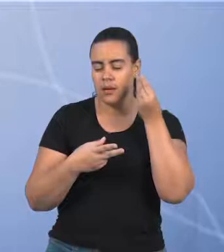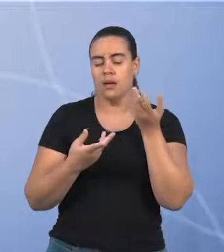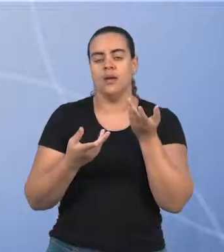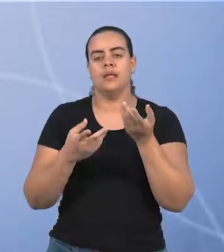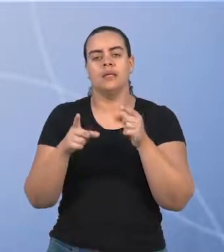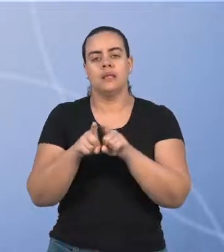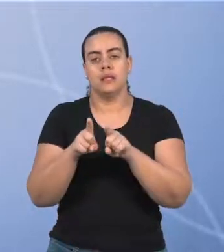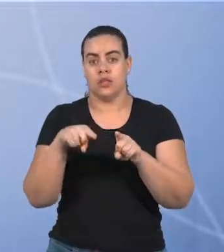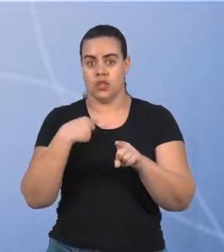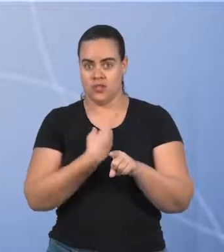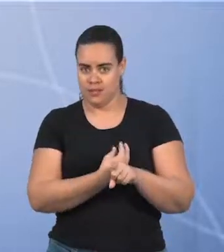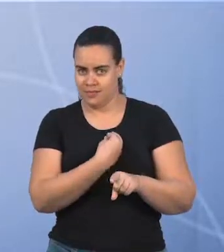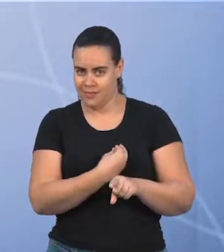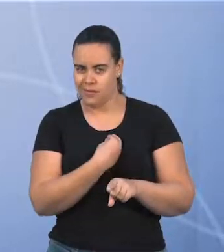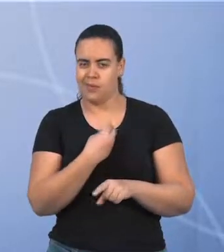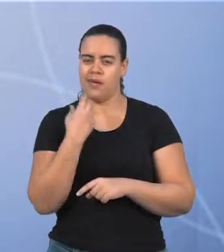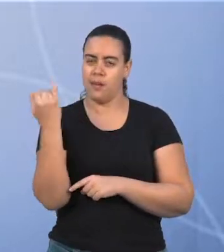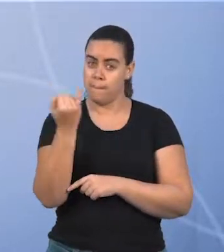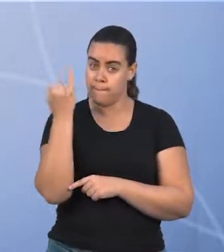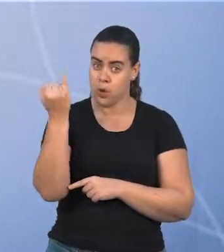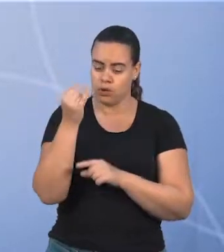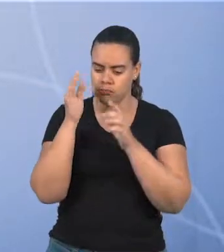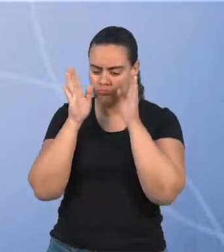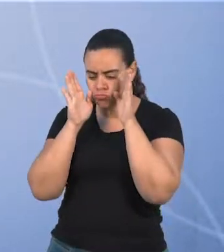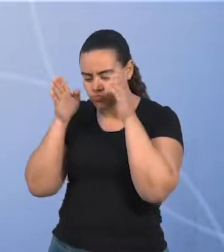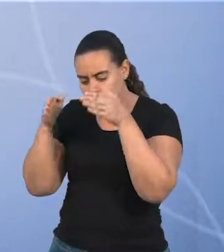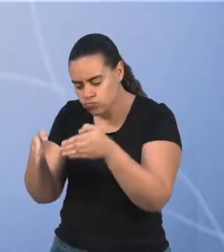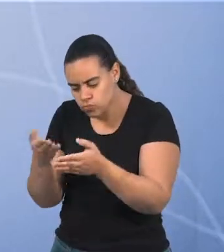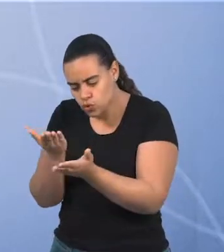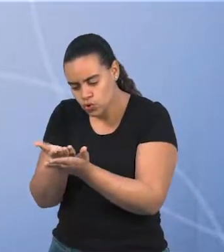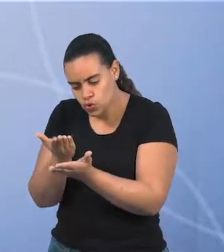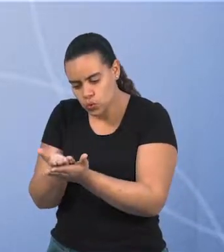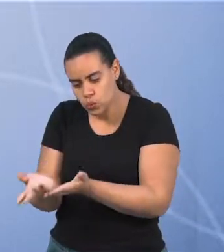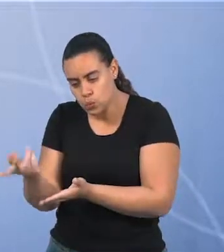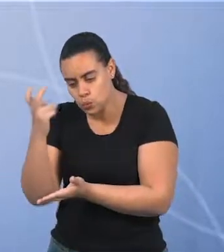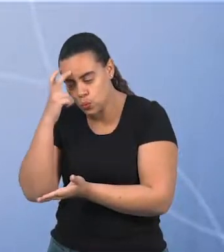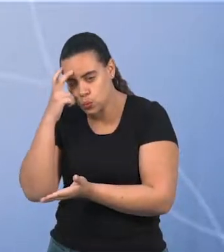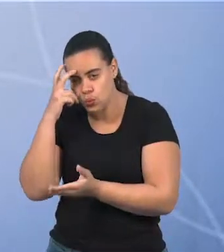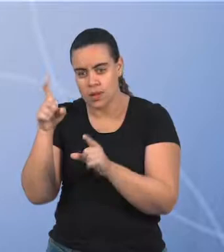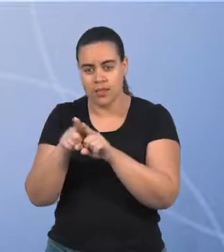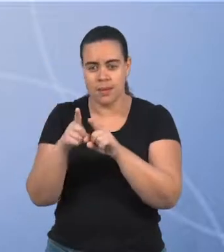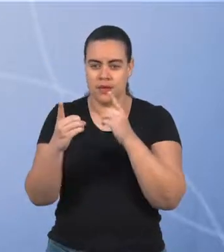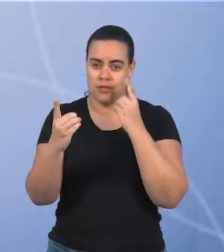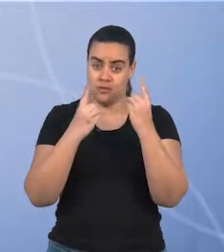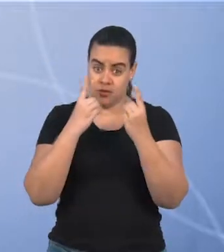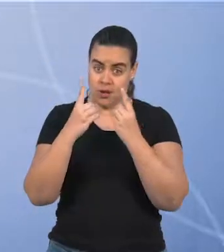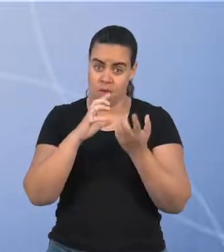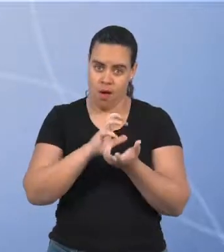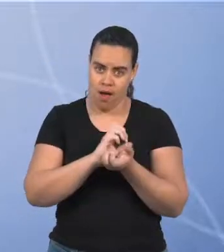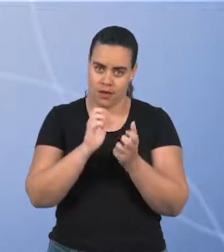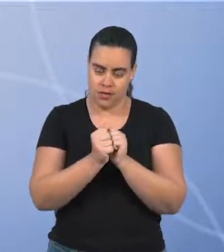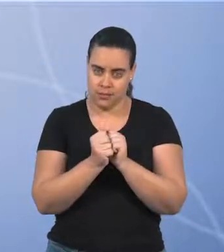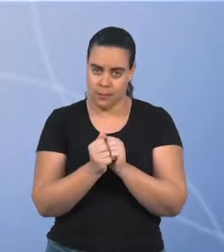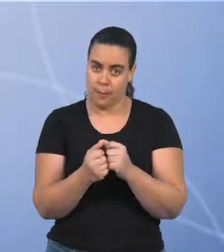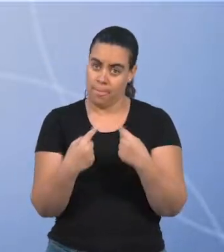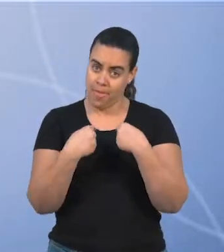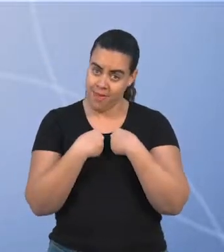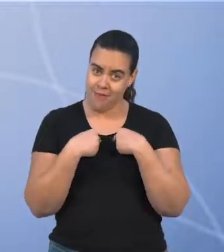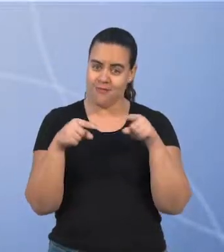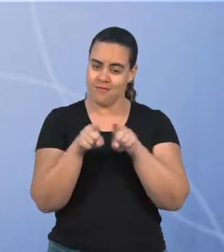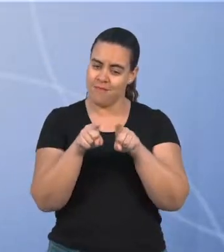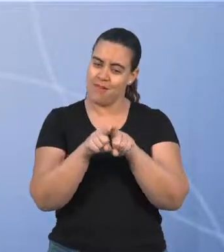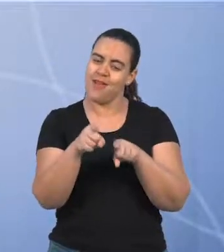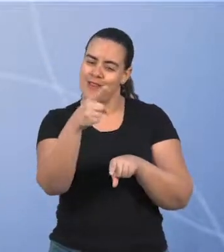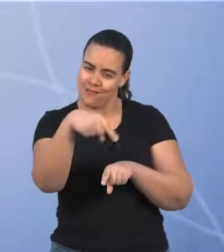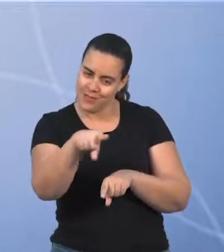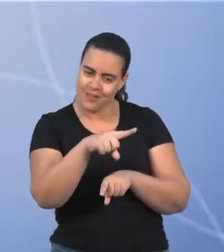vivenciamos na vida, é importante a gente se debruçar nesse estudo da cultura e no diálogo com a arte. No meu caso, e arrisco dizer no nosso, com